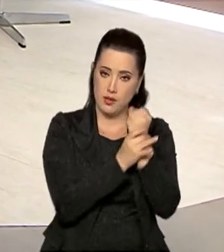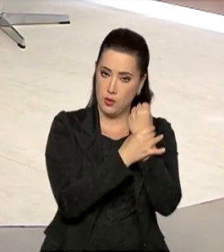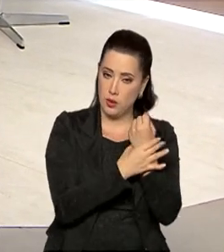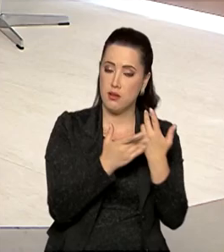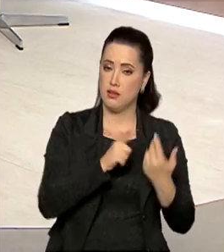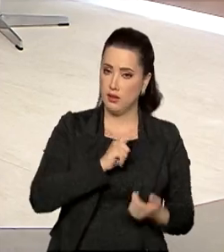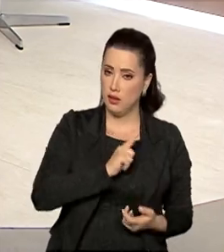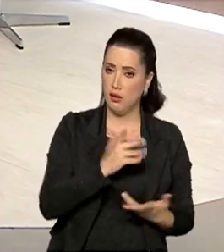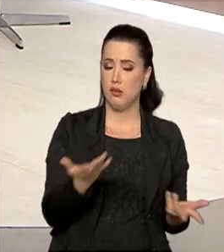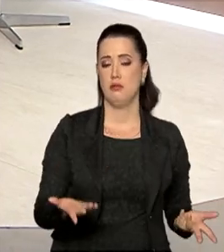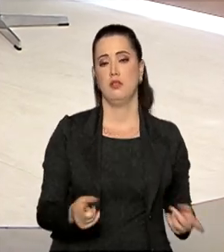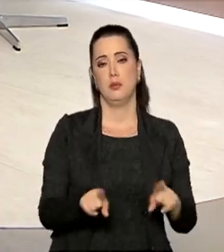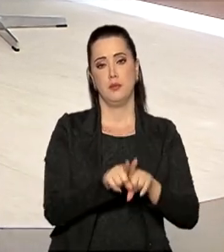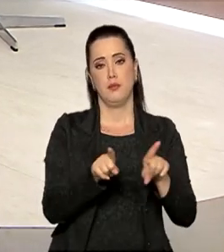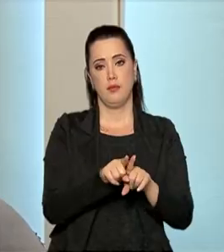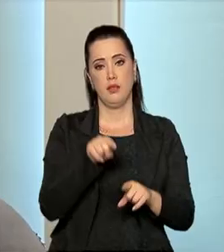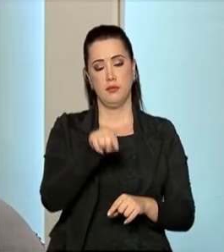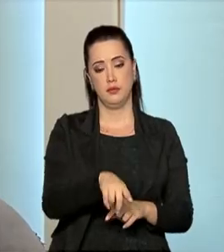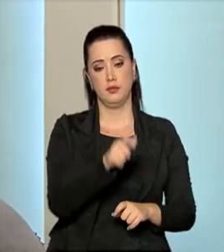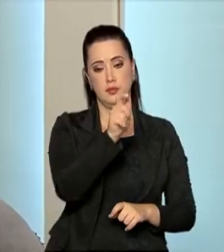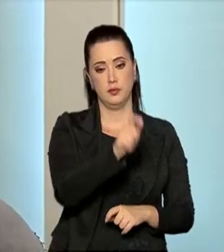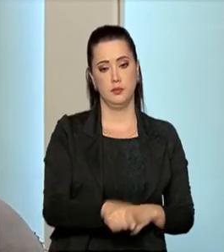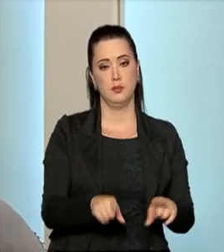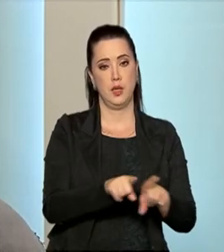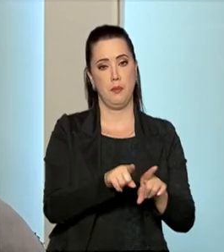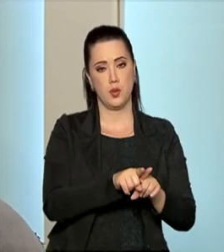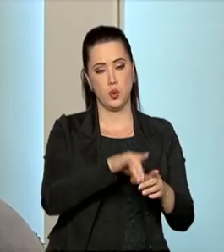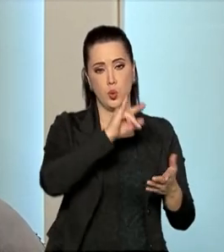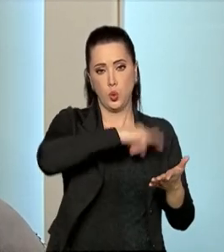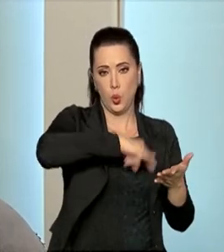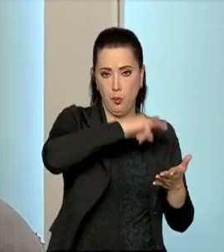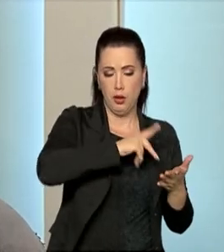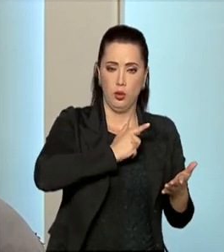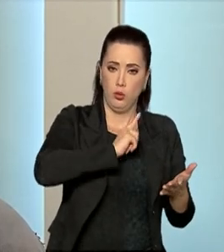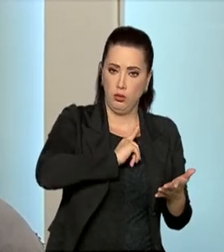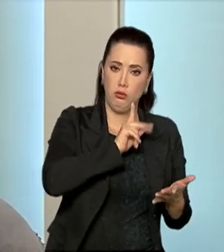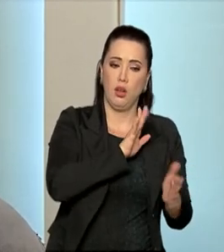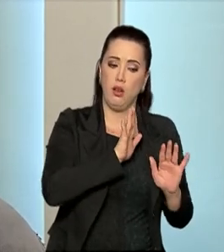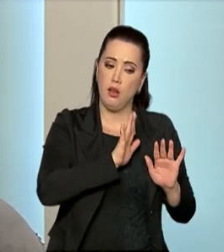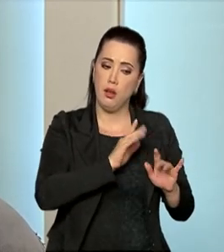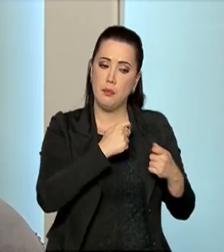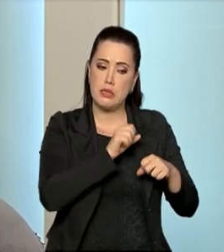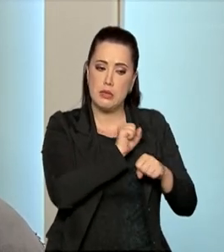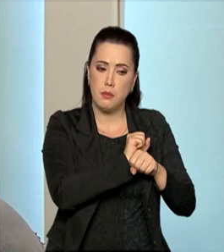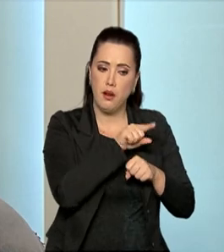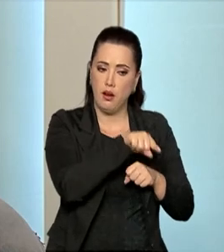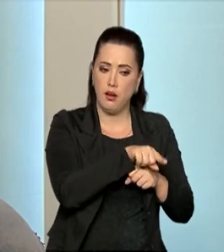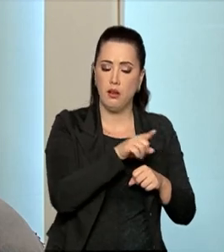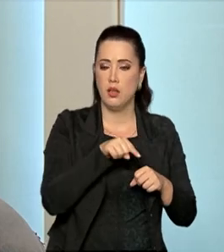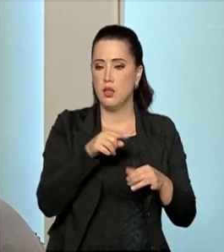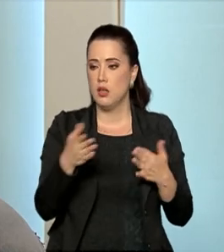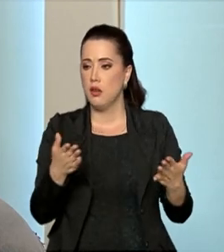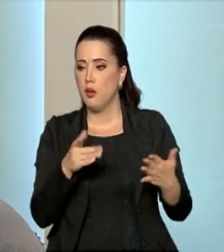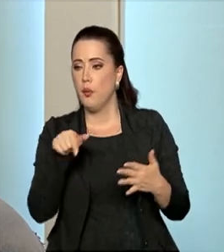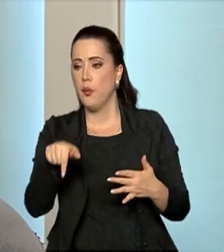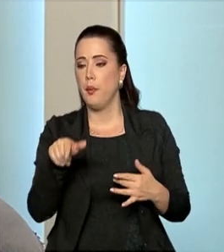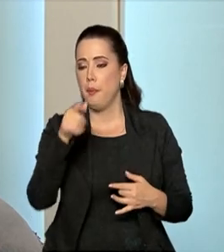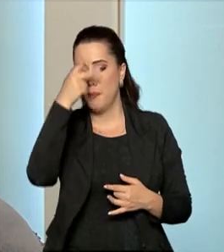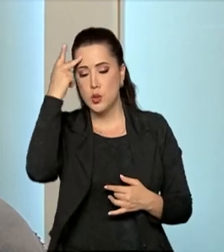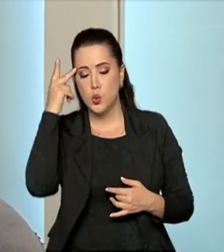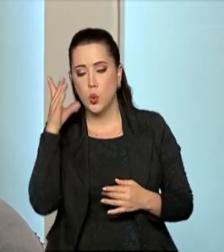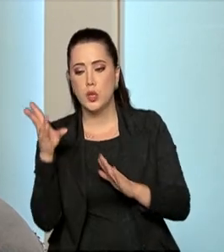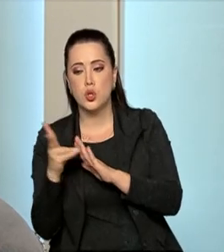impedir que ele exerça aquele direito, que está amparado no justículo. E isso não é minimizar o direito às